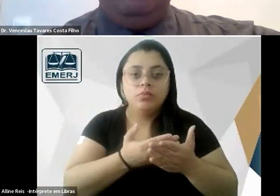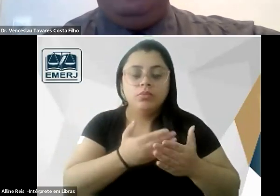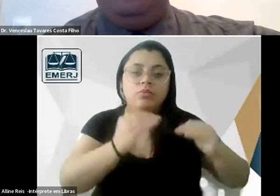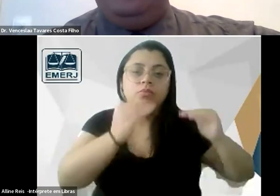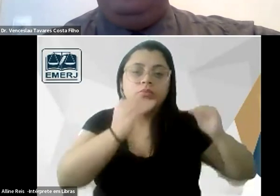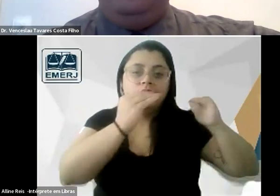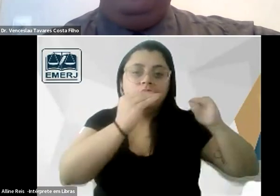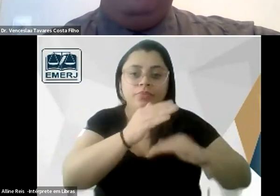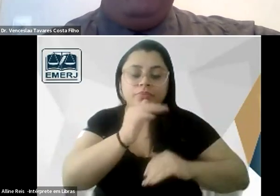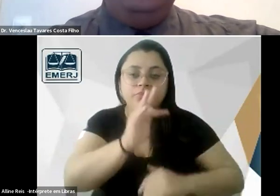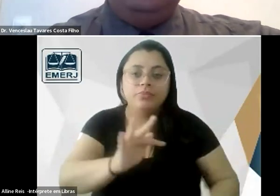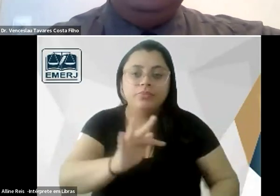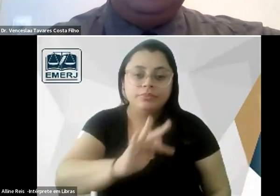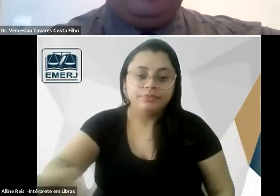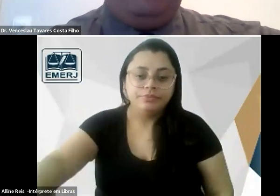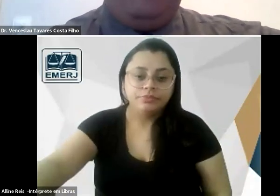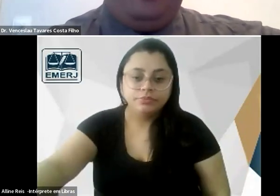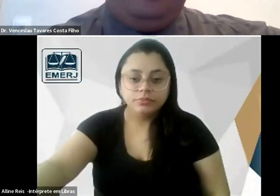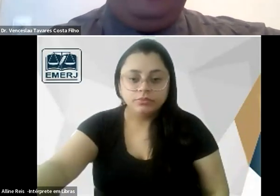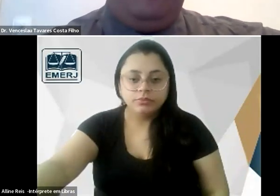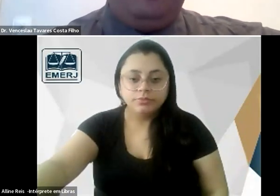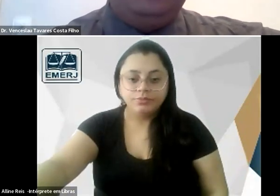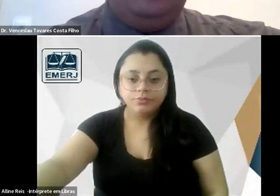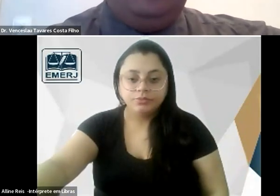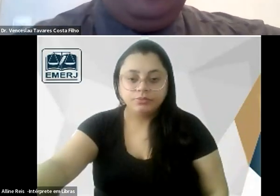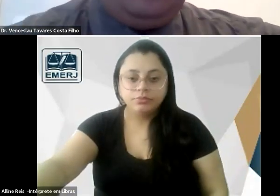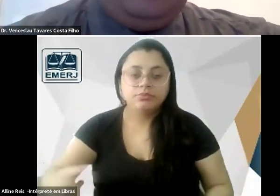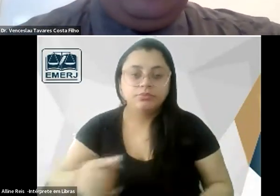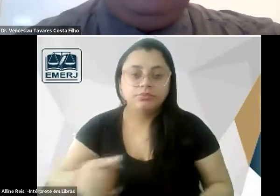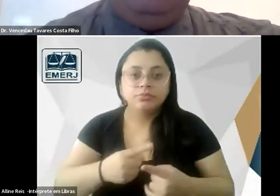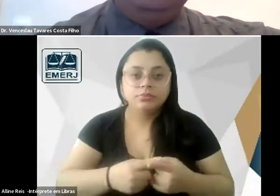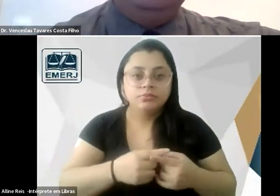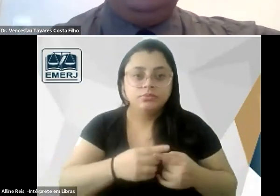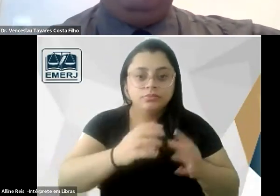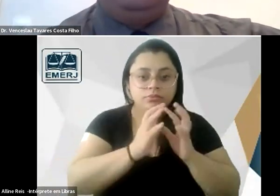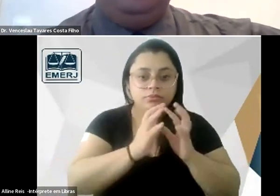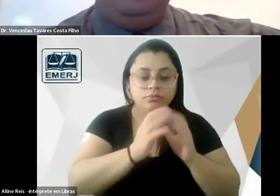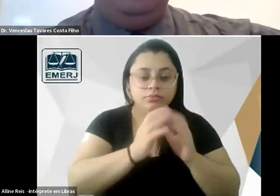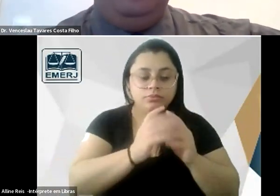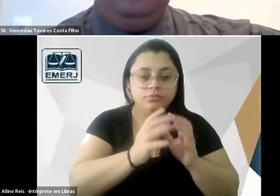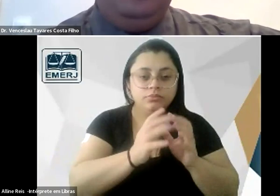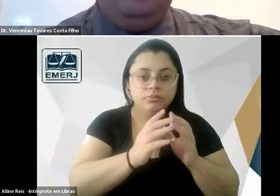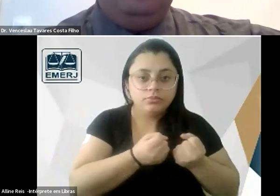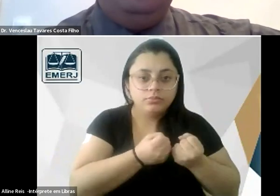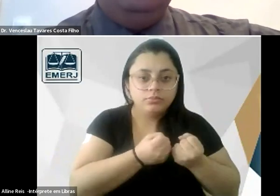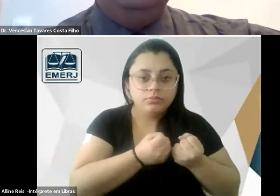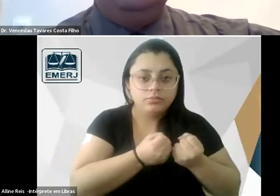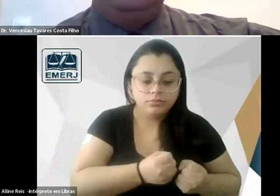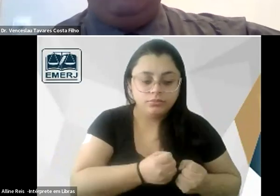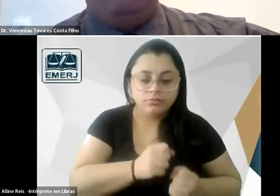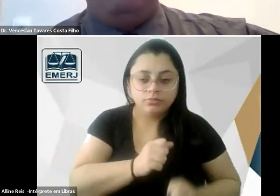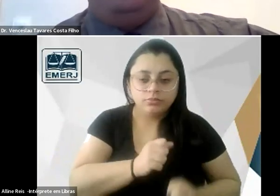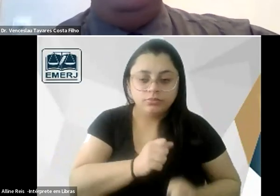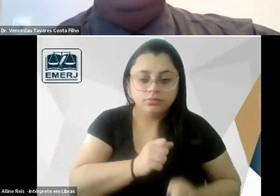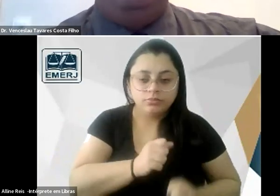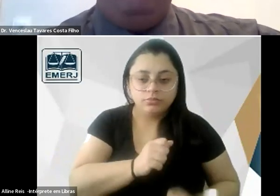na medida em que o peso do cérebro feminino em comparação ao peso do cérebro masculino é menor então